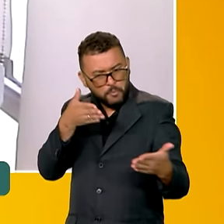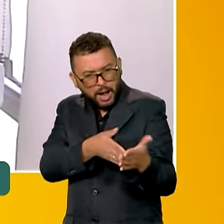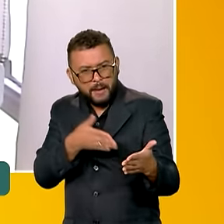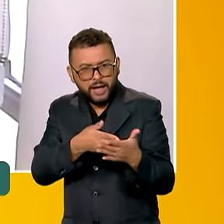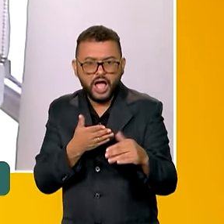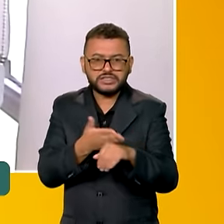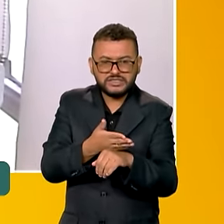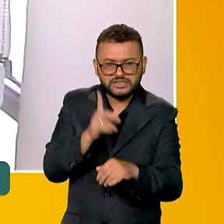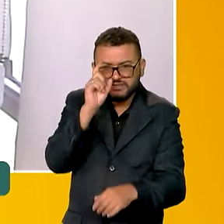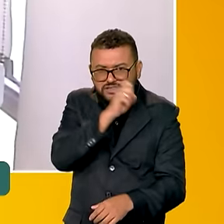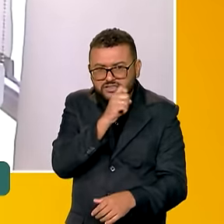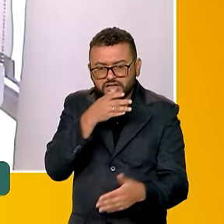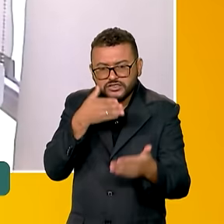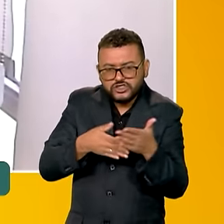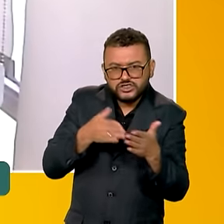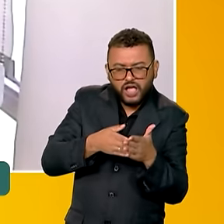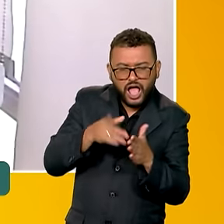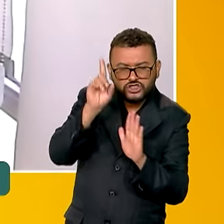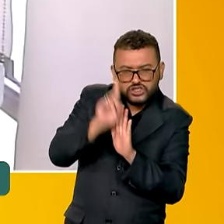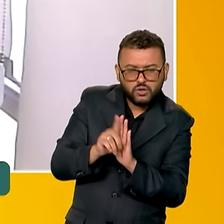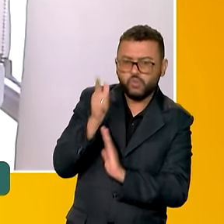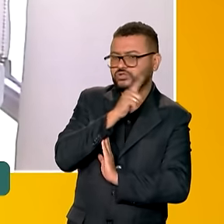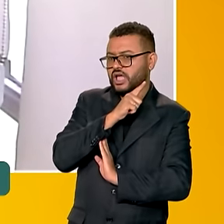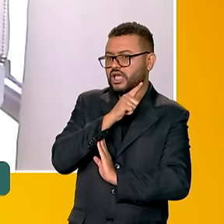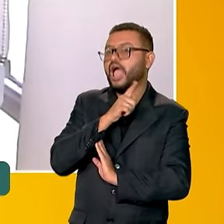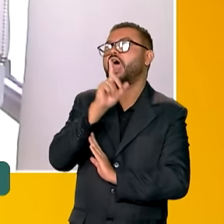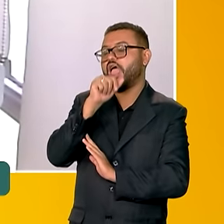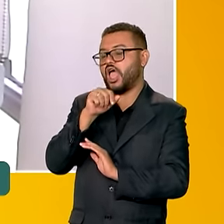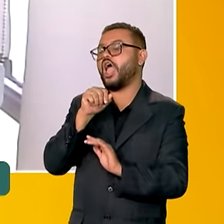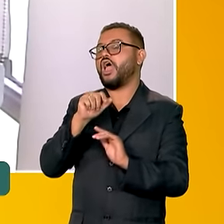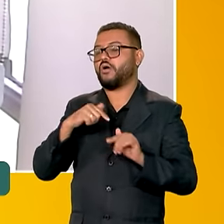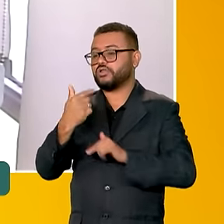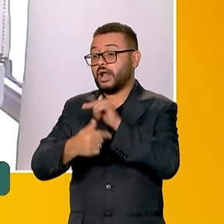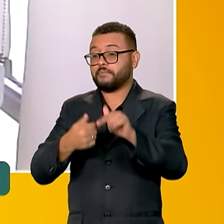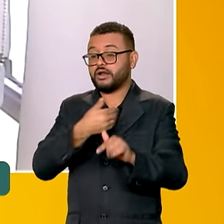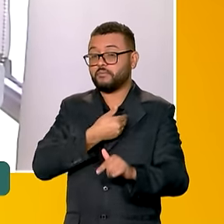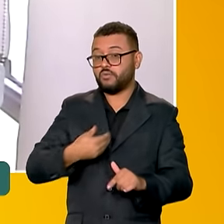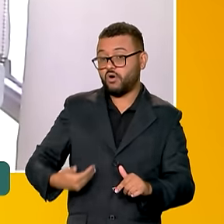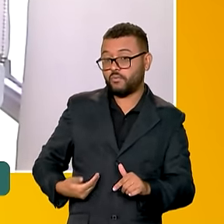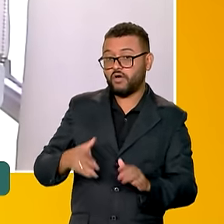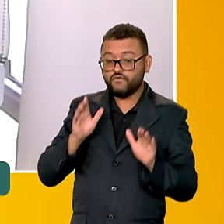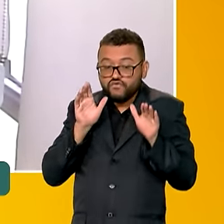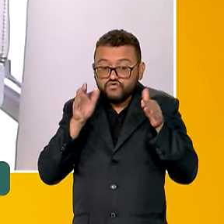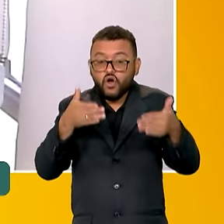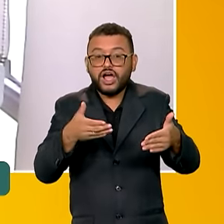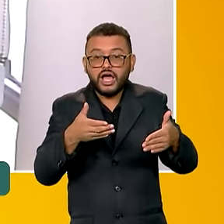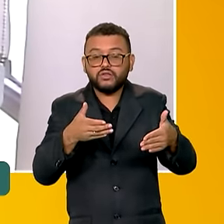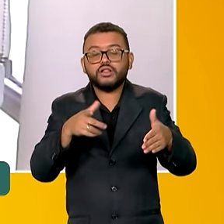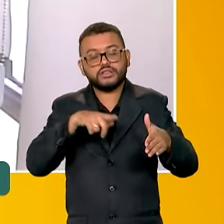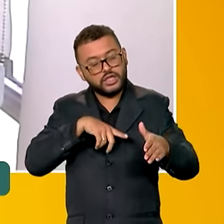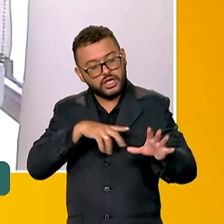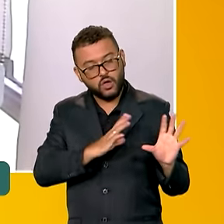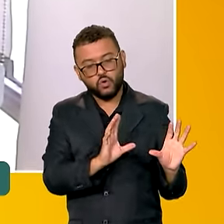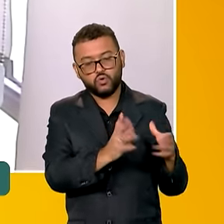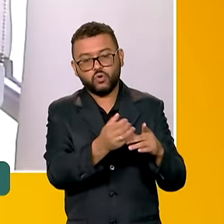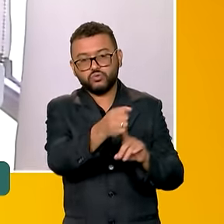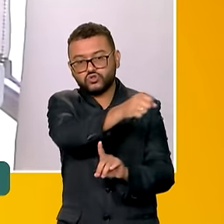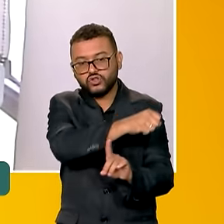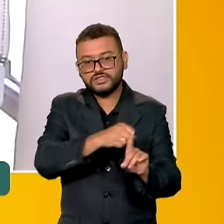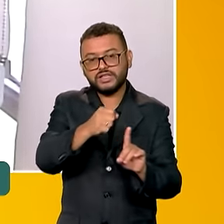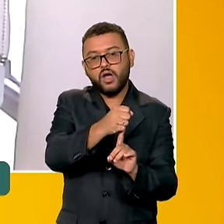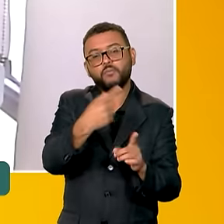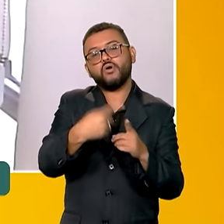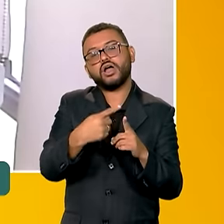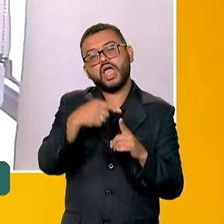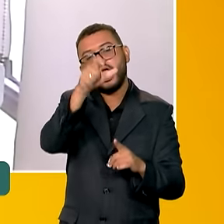acesso a direitos e serviços públicos, sobretudo com foco em grupos sociais tradicionalmente